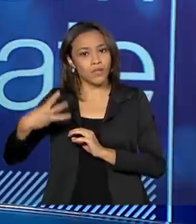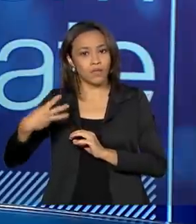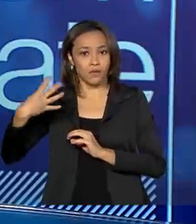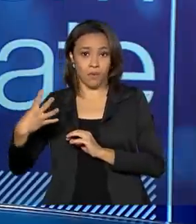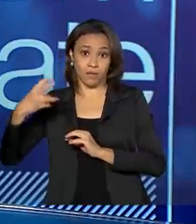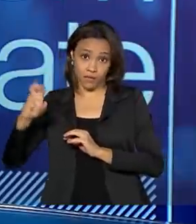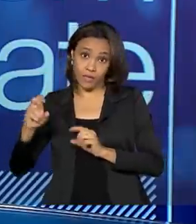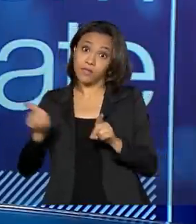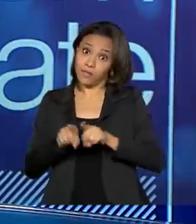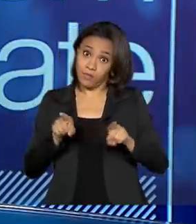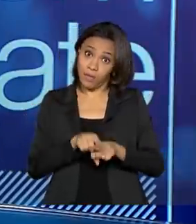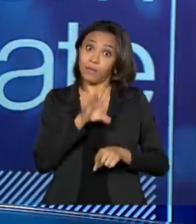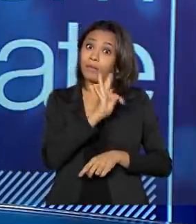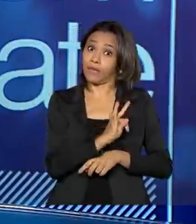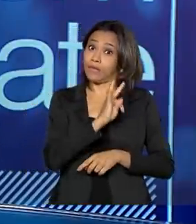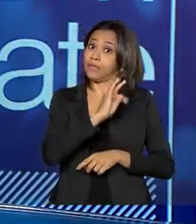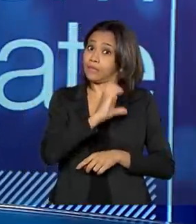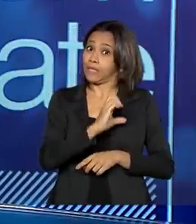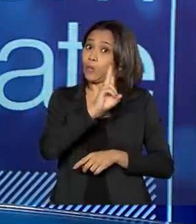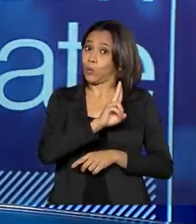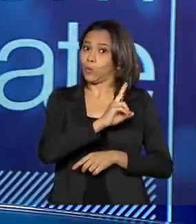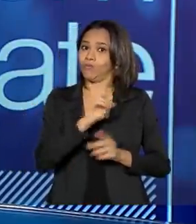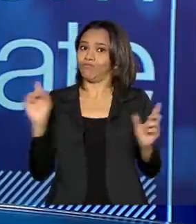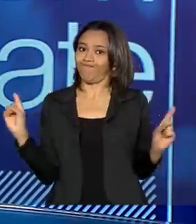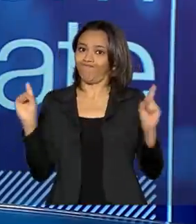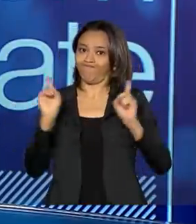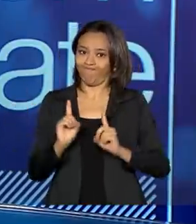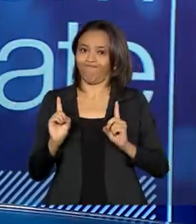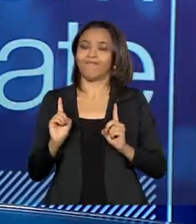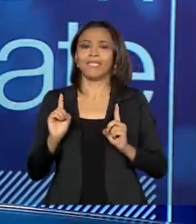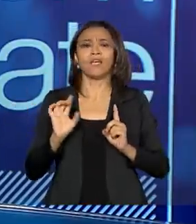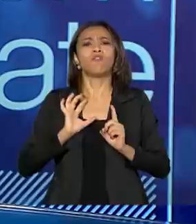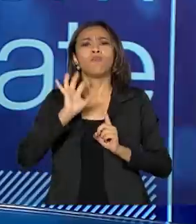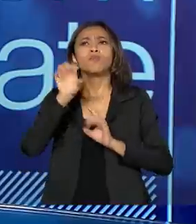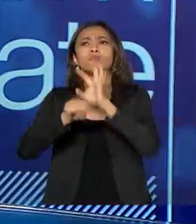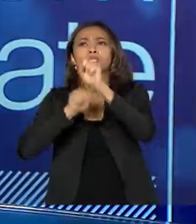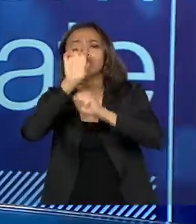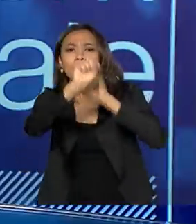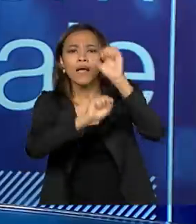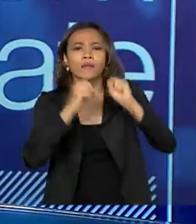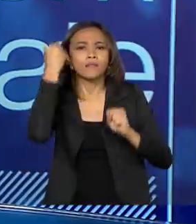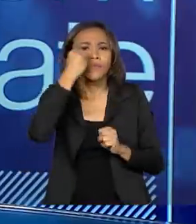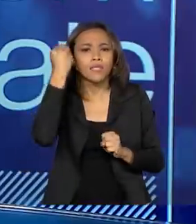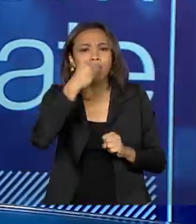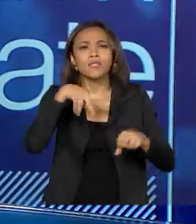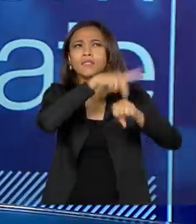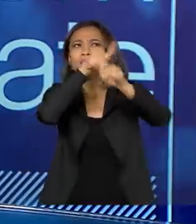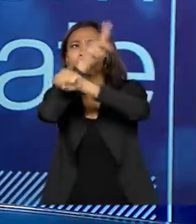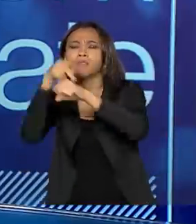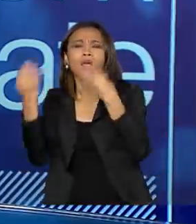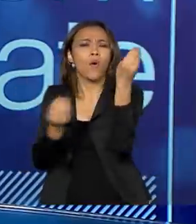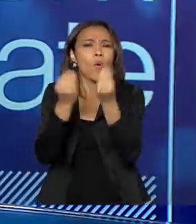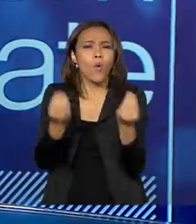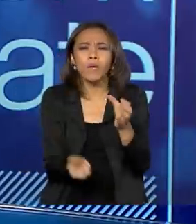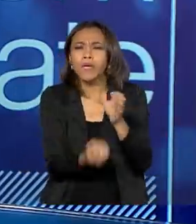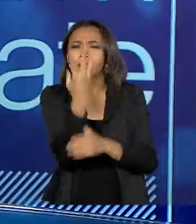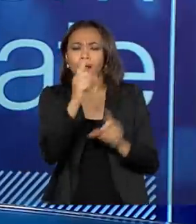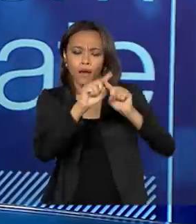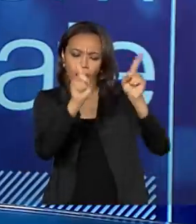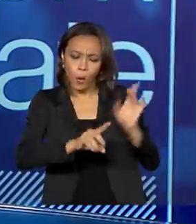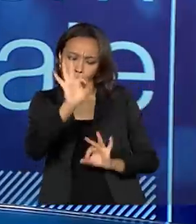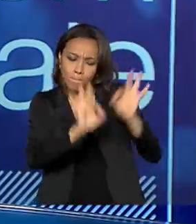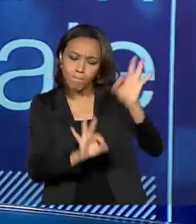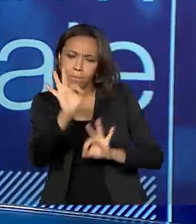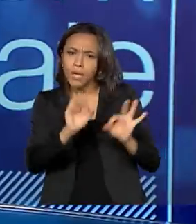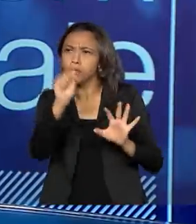Tribunal de Contas da União. Então, nós fomos buscar experiências nacionais e internacionais de como elaborar um Plano Nacional sobre Drogas